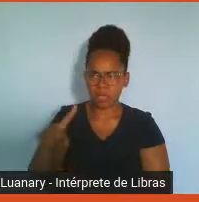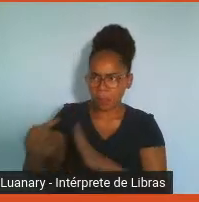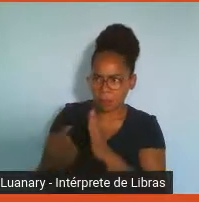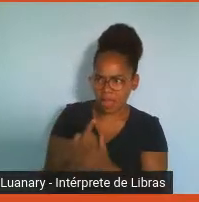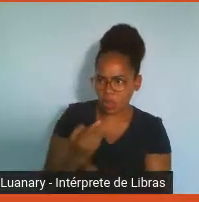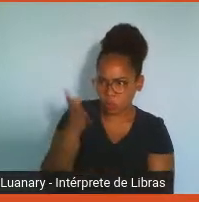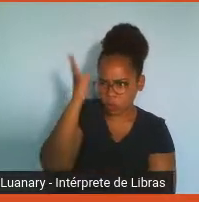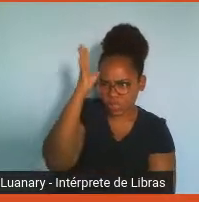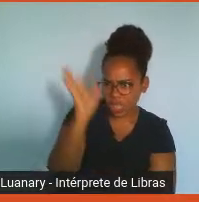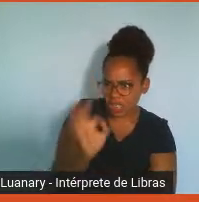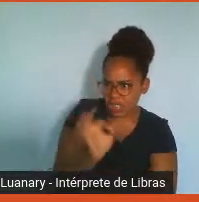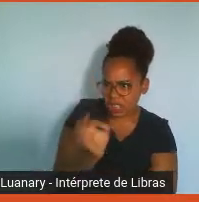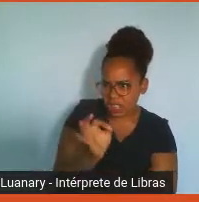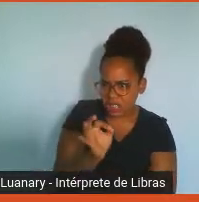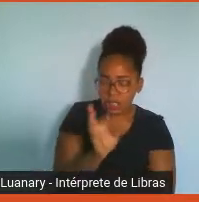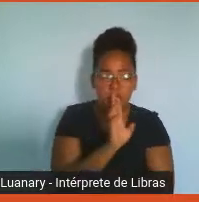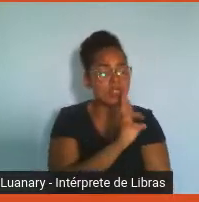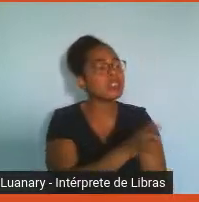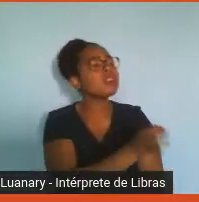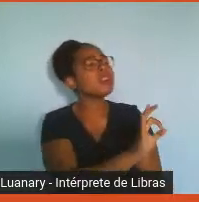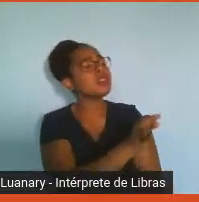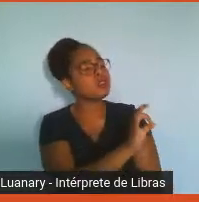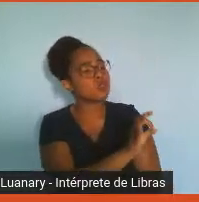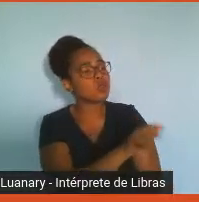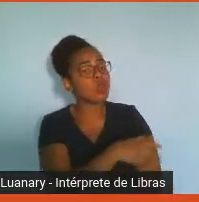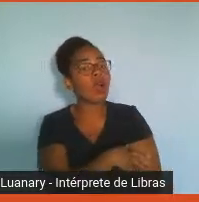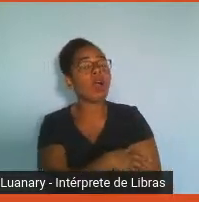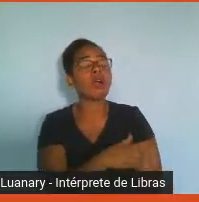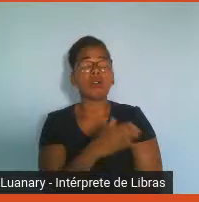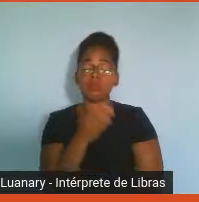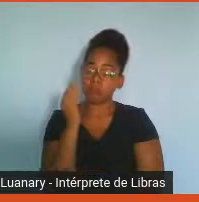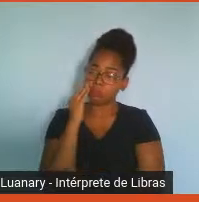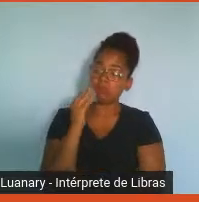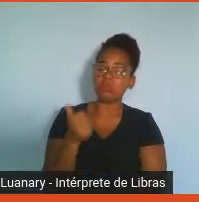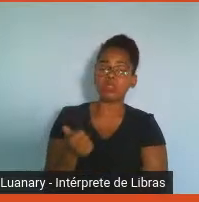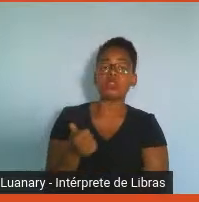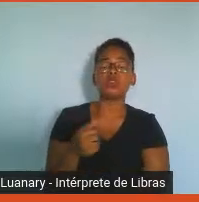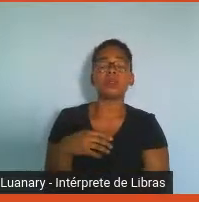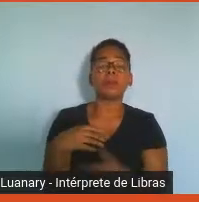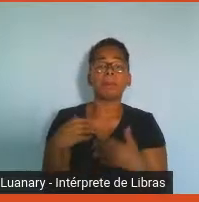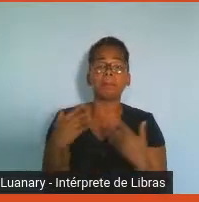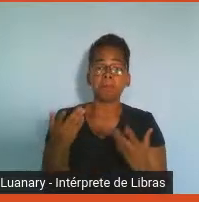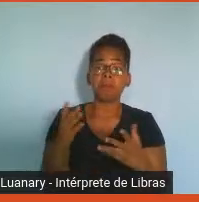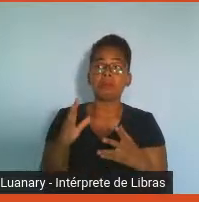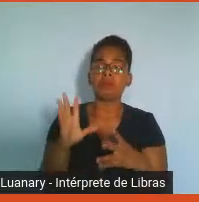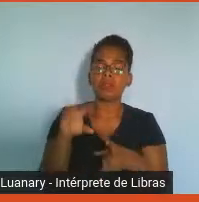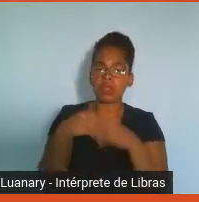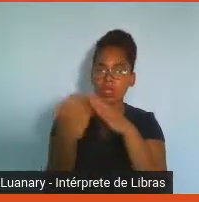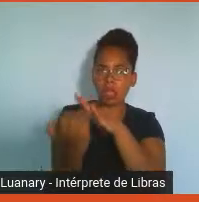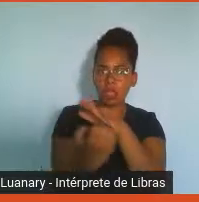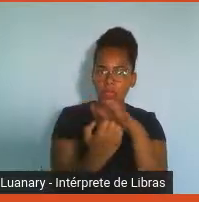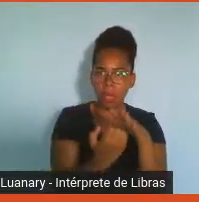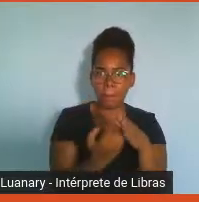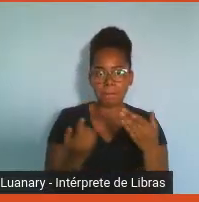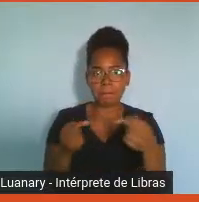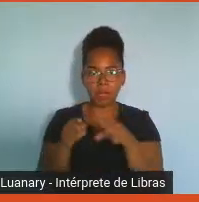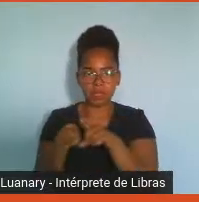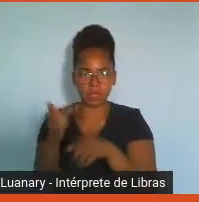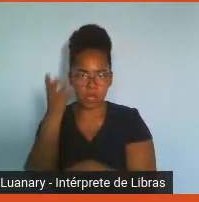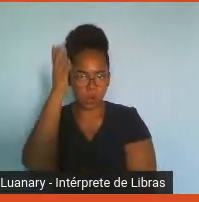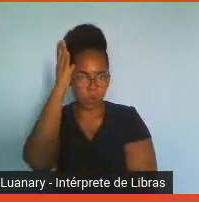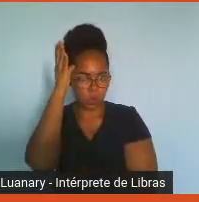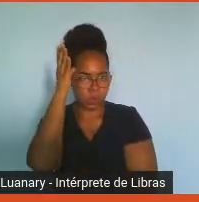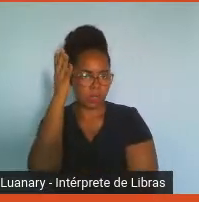Isso. Sim. Você também, dentro das empresas como o SESC, você